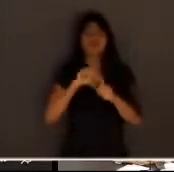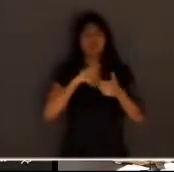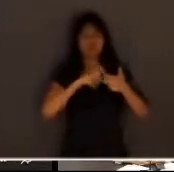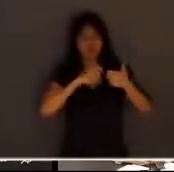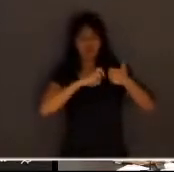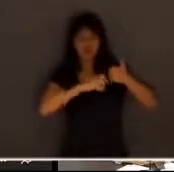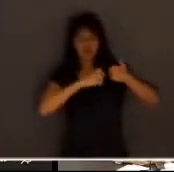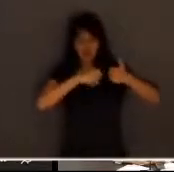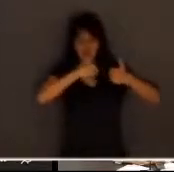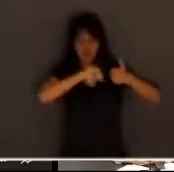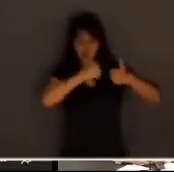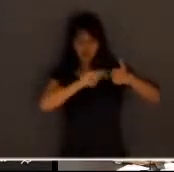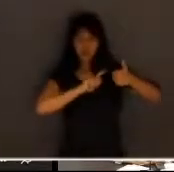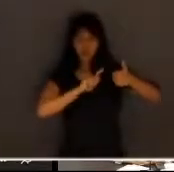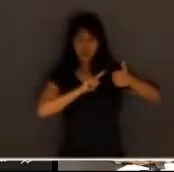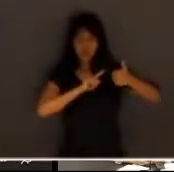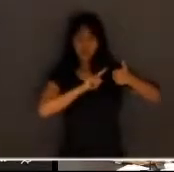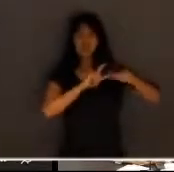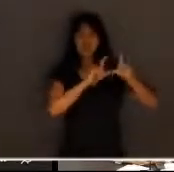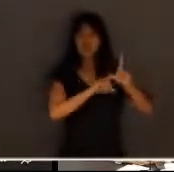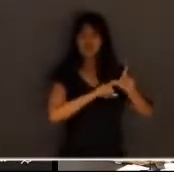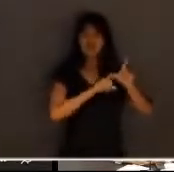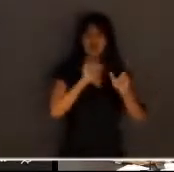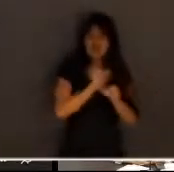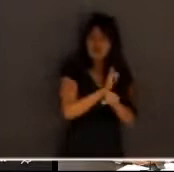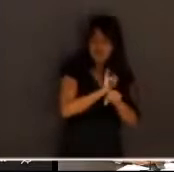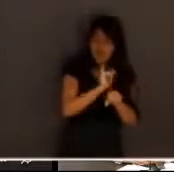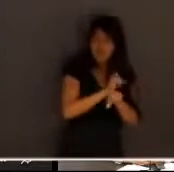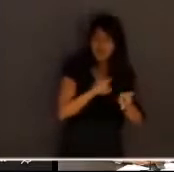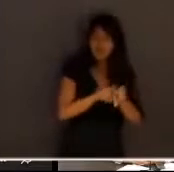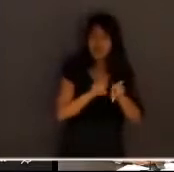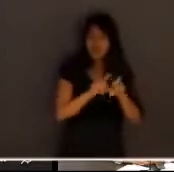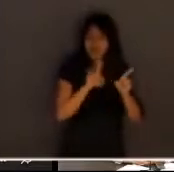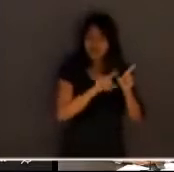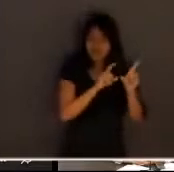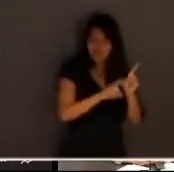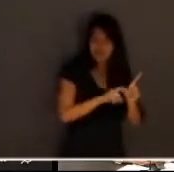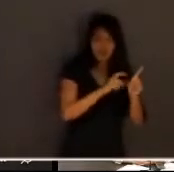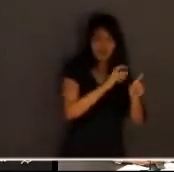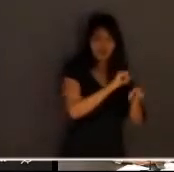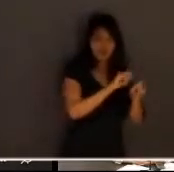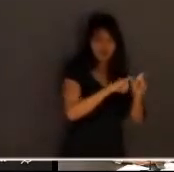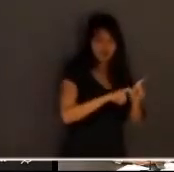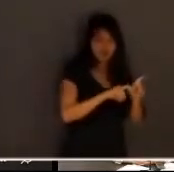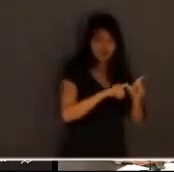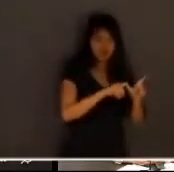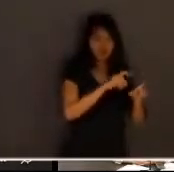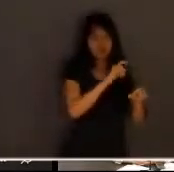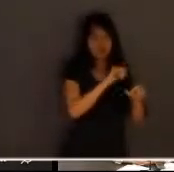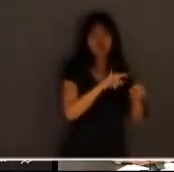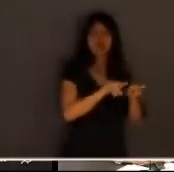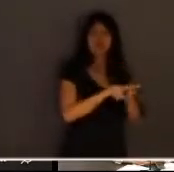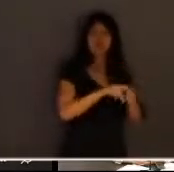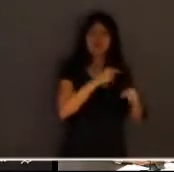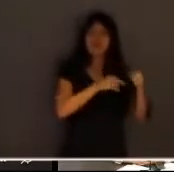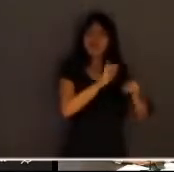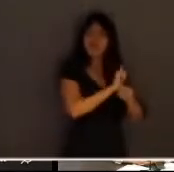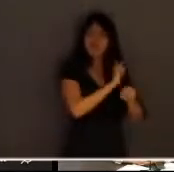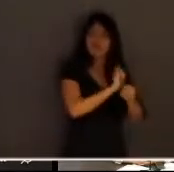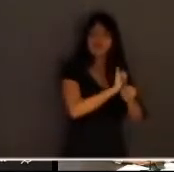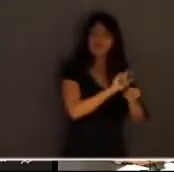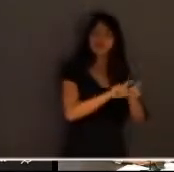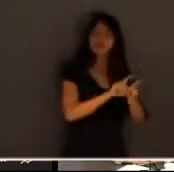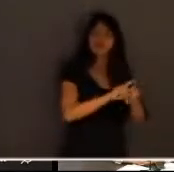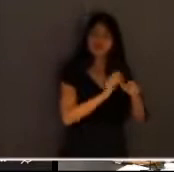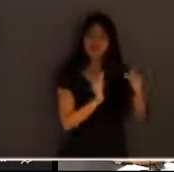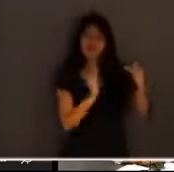estratégico o ministério público tem que encarar aquilo como um litígio estratégico uma mudança de paradigma buscar o